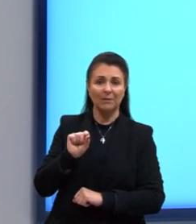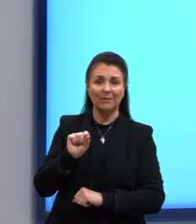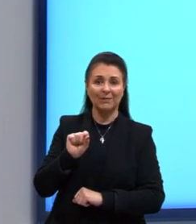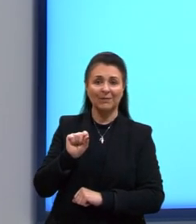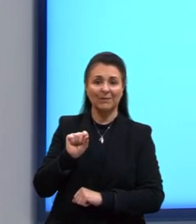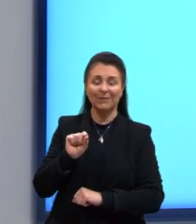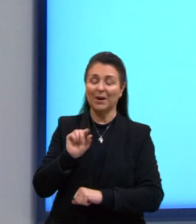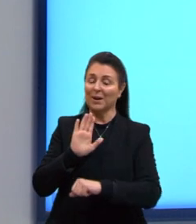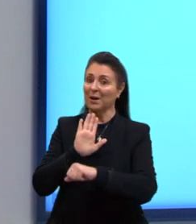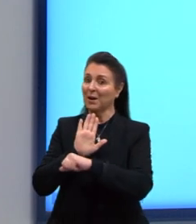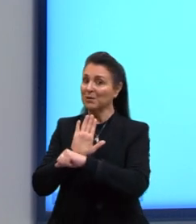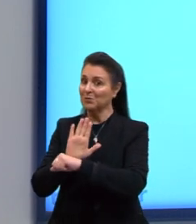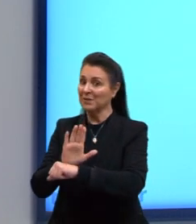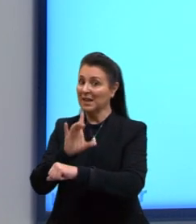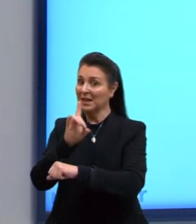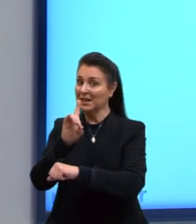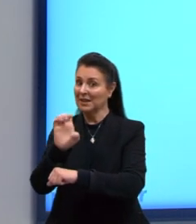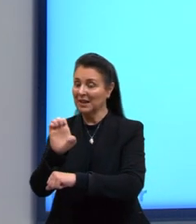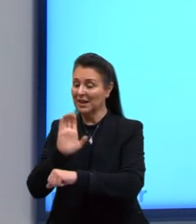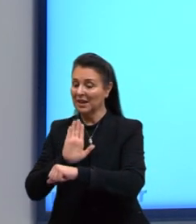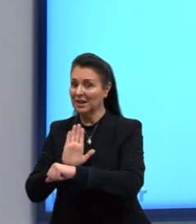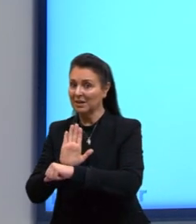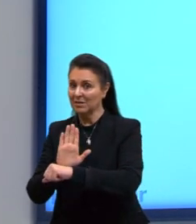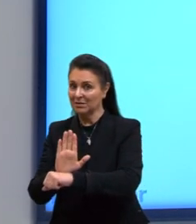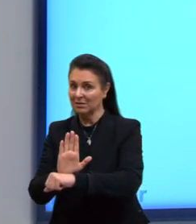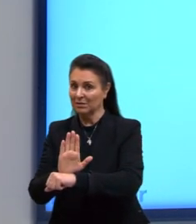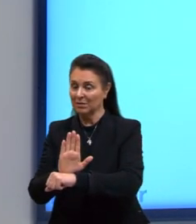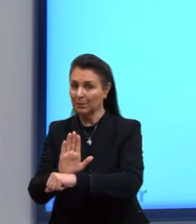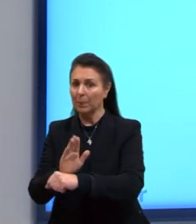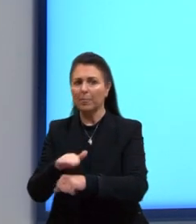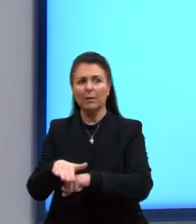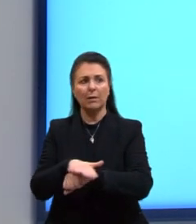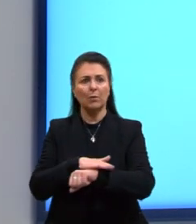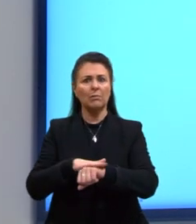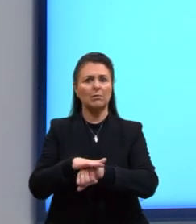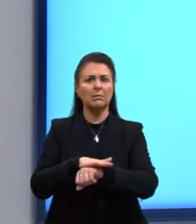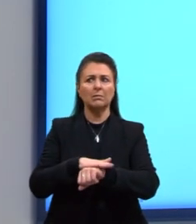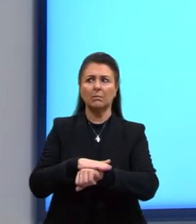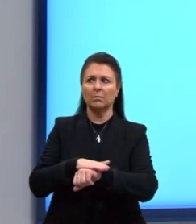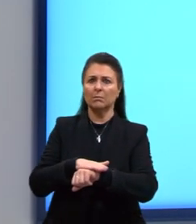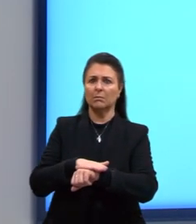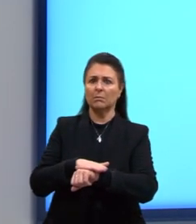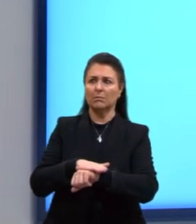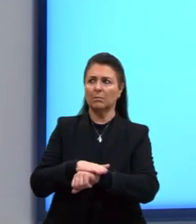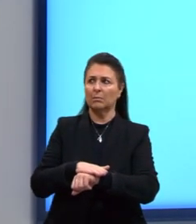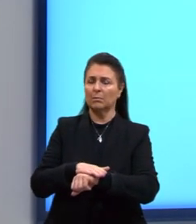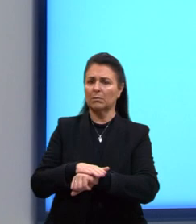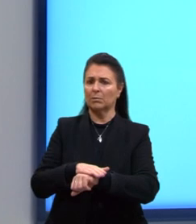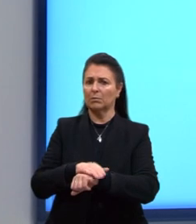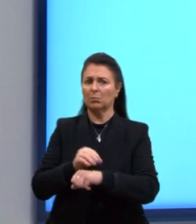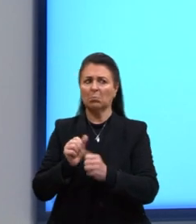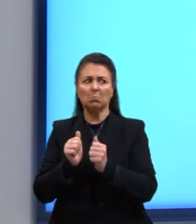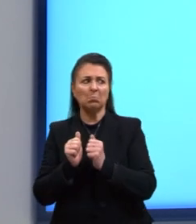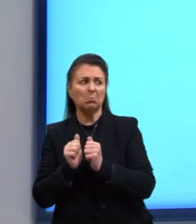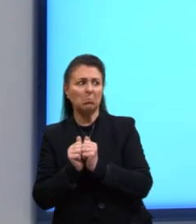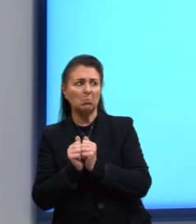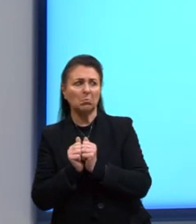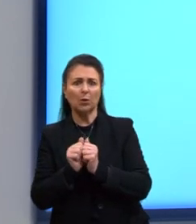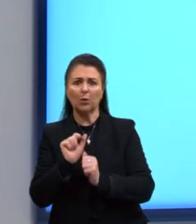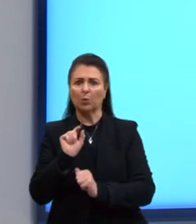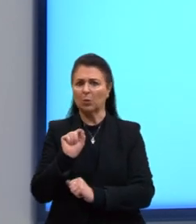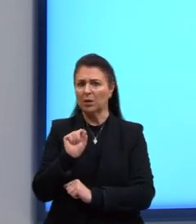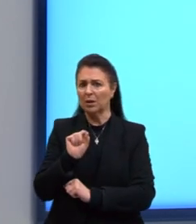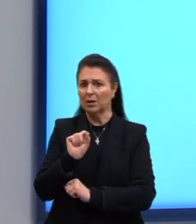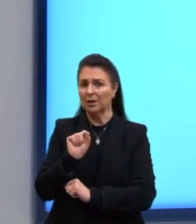ajuda. Conversei. Também não dá para parar aqui. Conversei. Com quem?